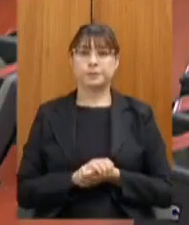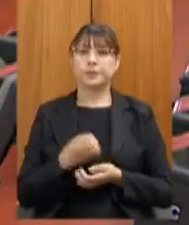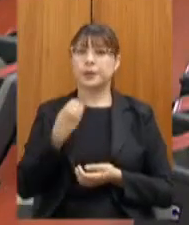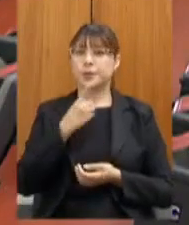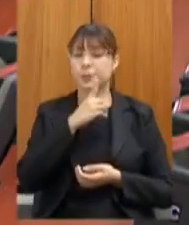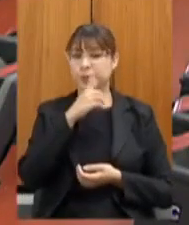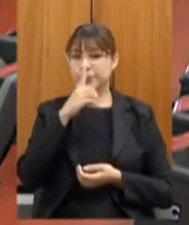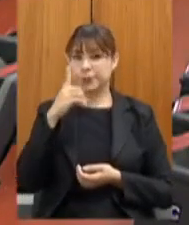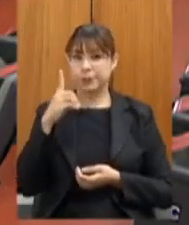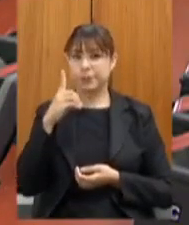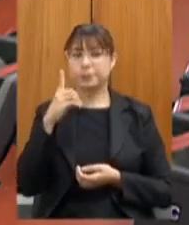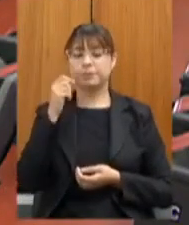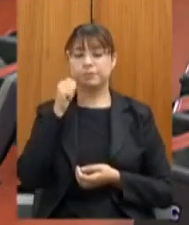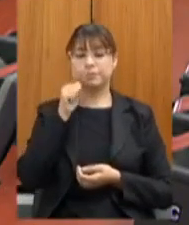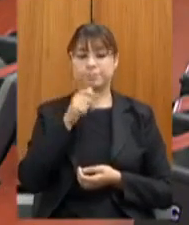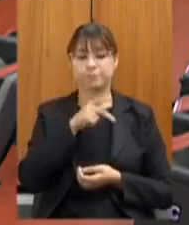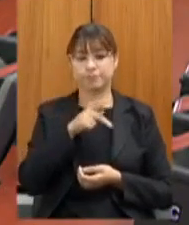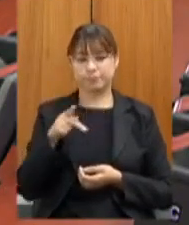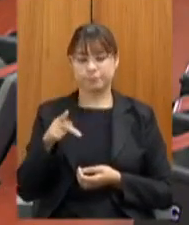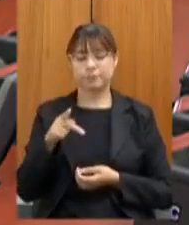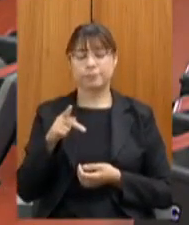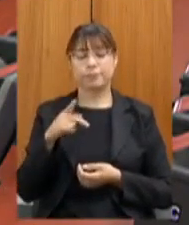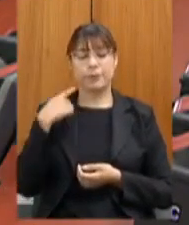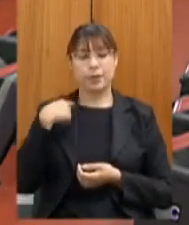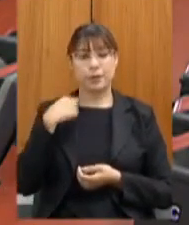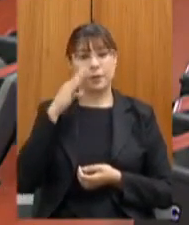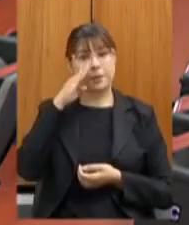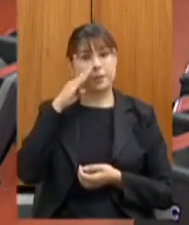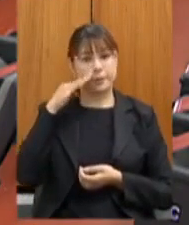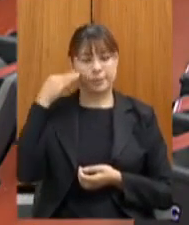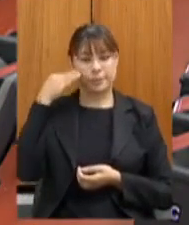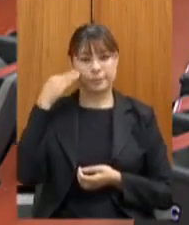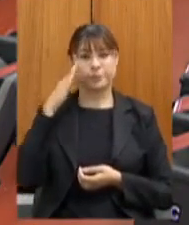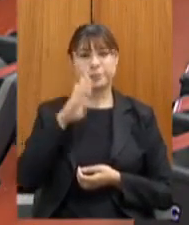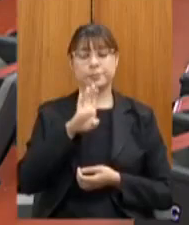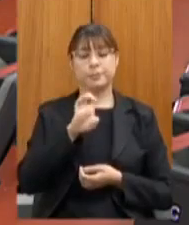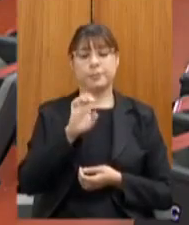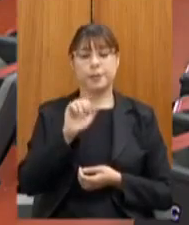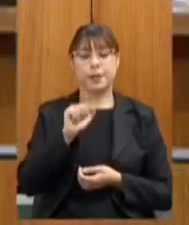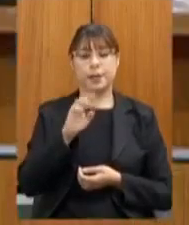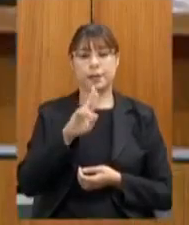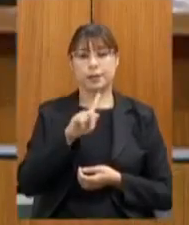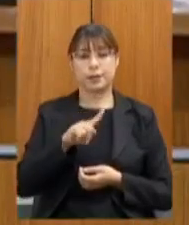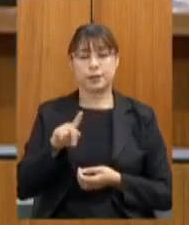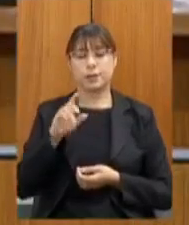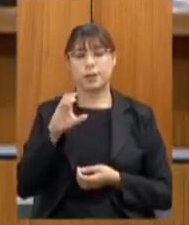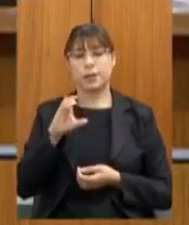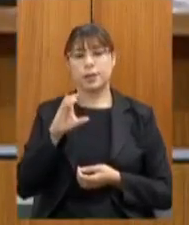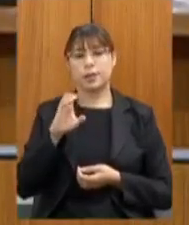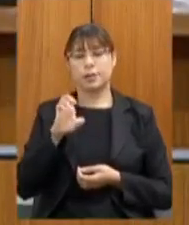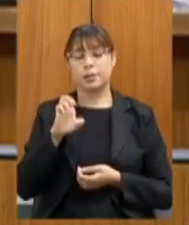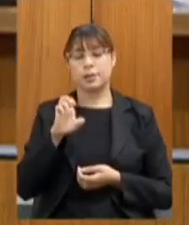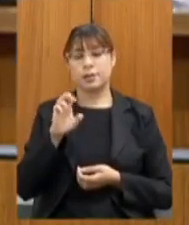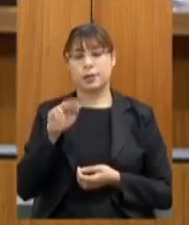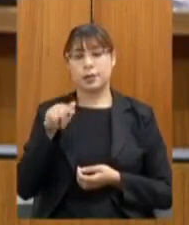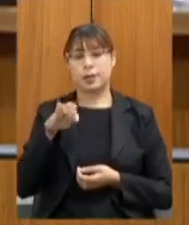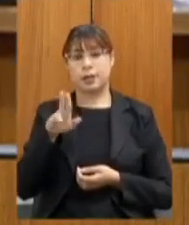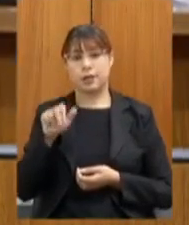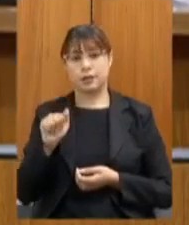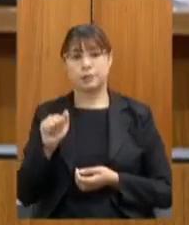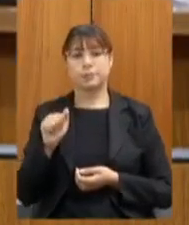dia presidente deputada Beatriz Serqueira bom dia secretária